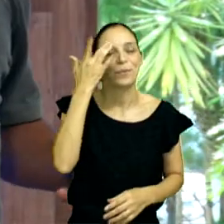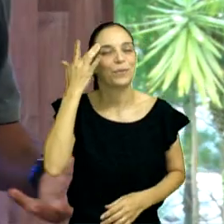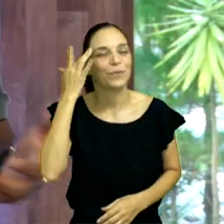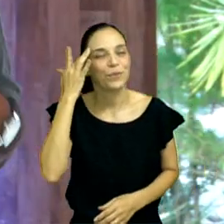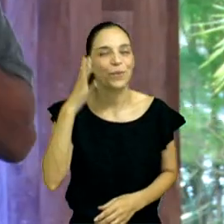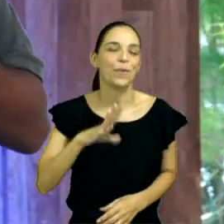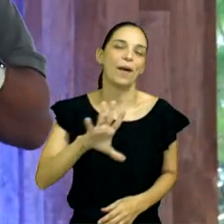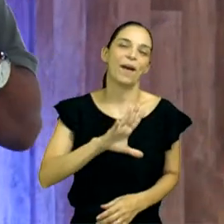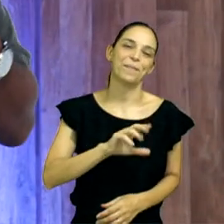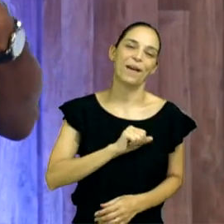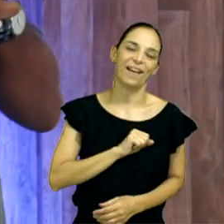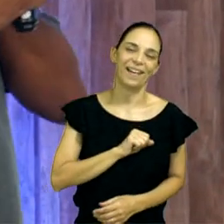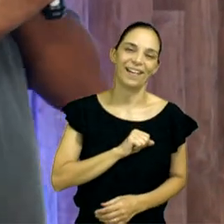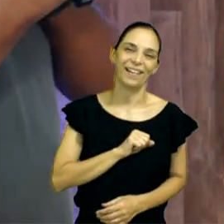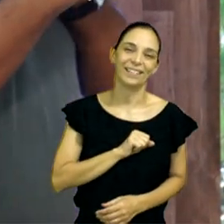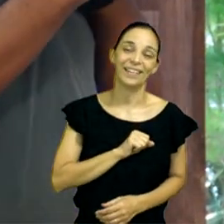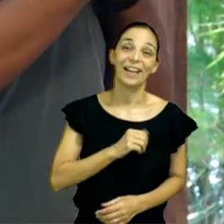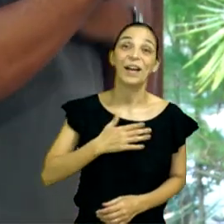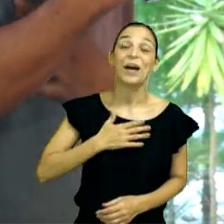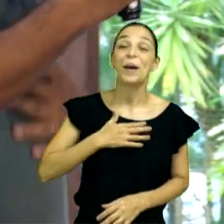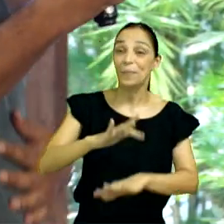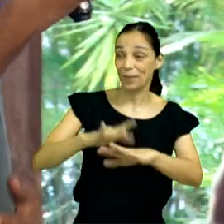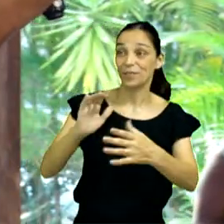ainda não encontrou? A minha está lá no retiro.